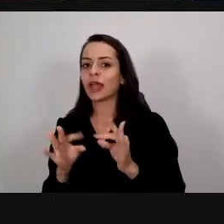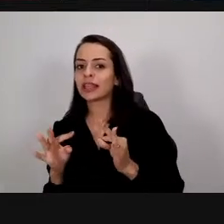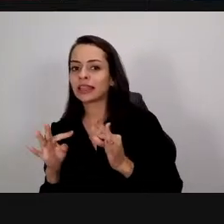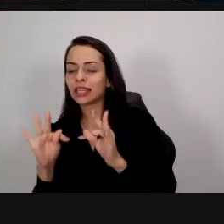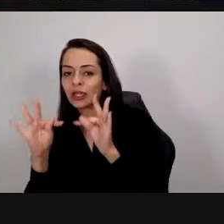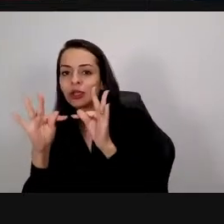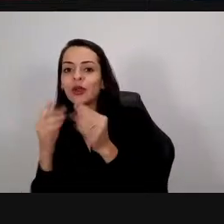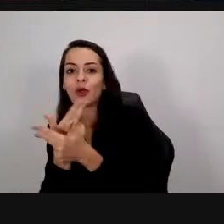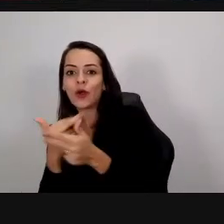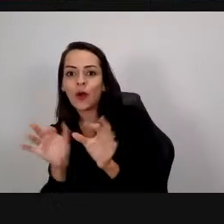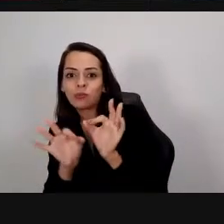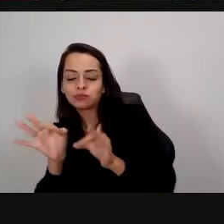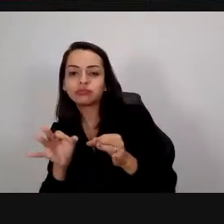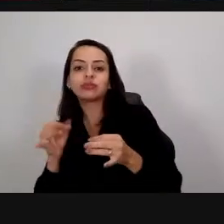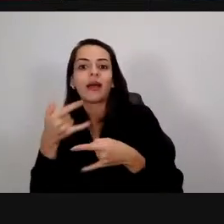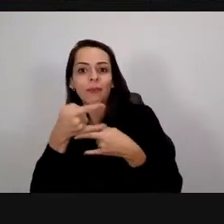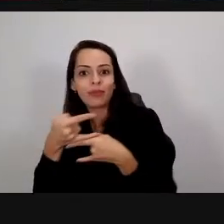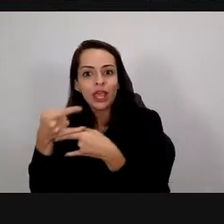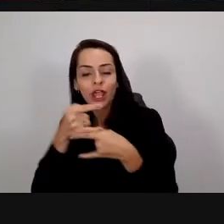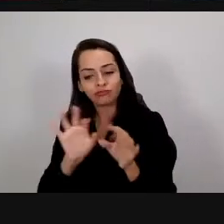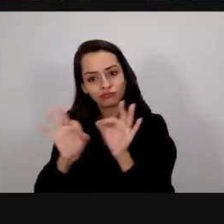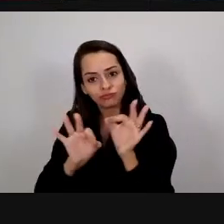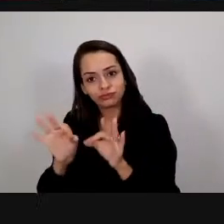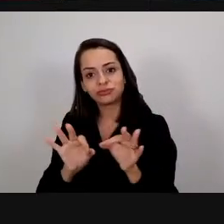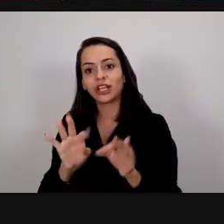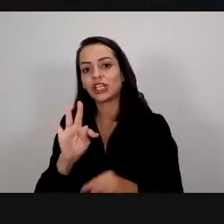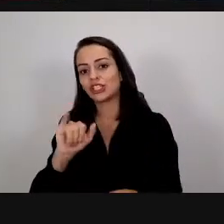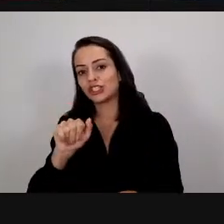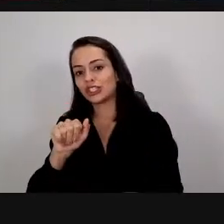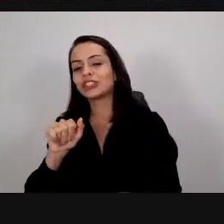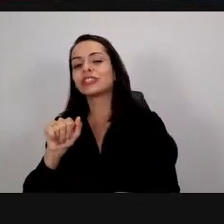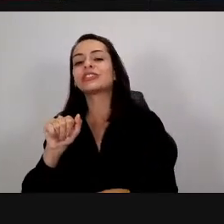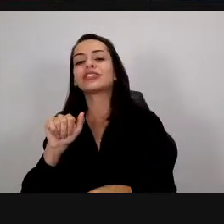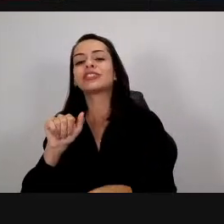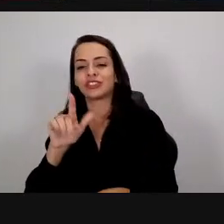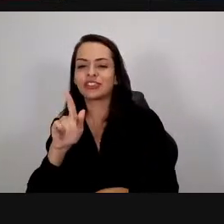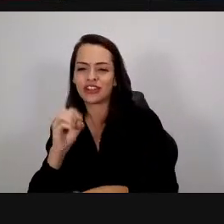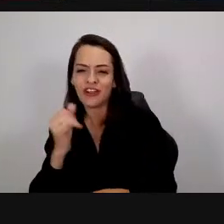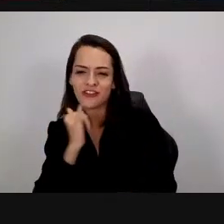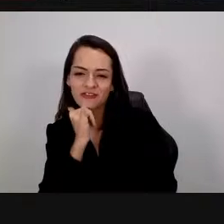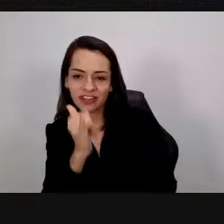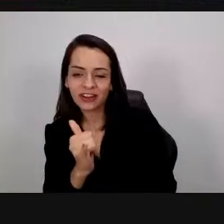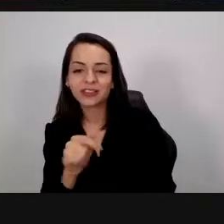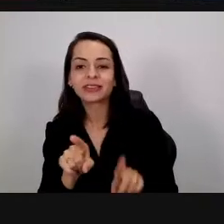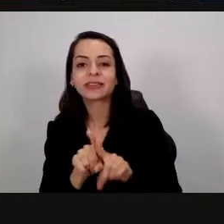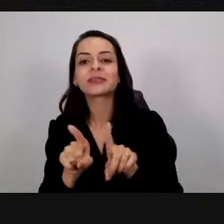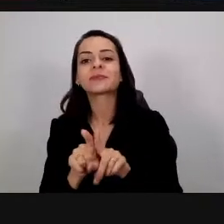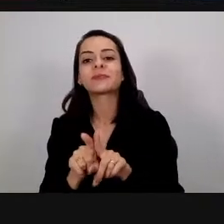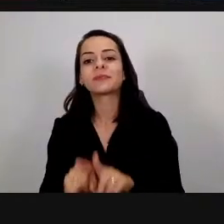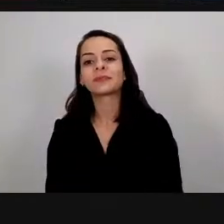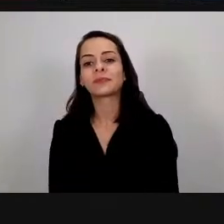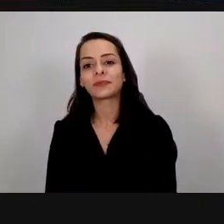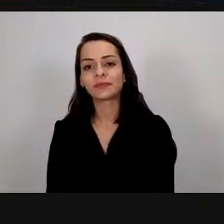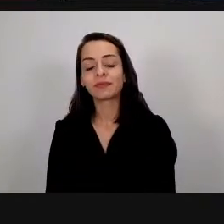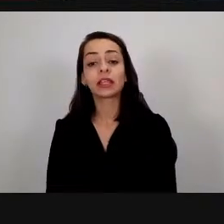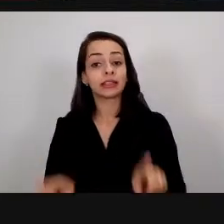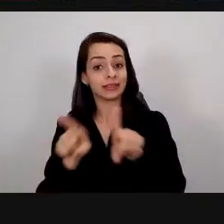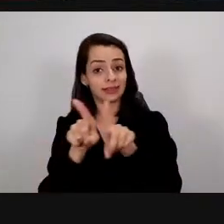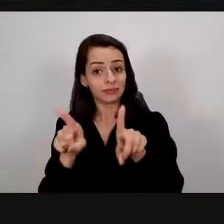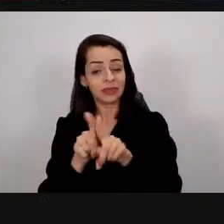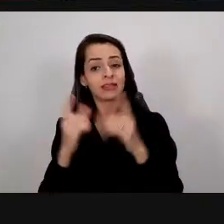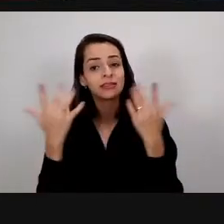da plataforma eu só quero parabenizar o pessoal a Luísa e a